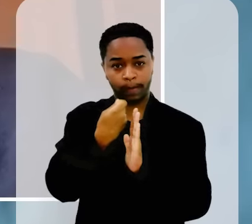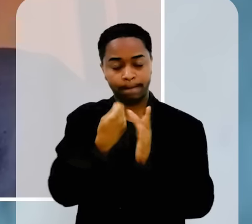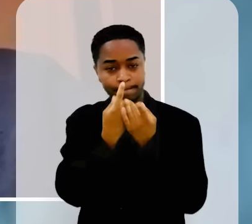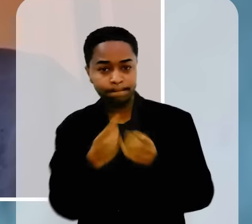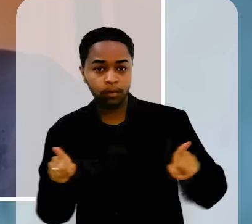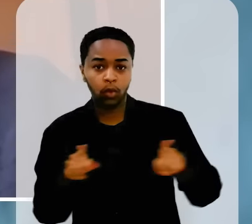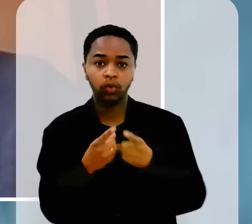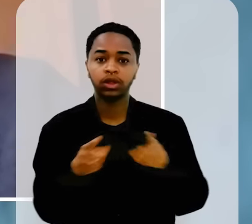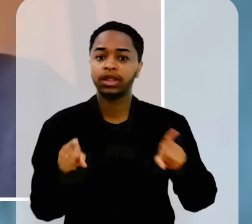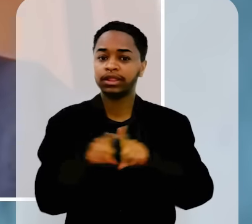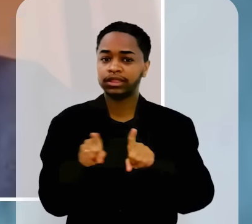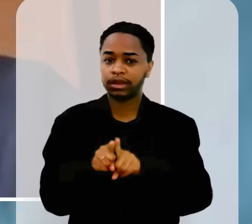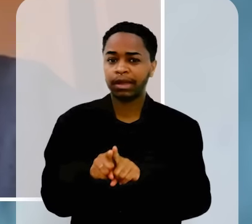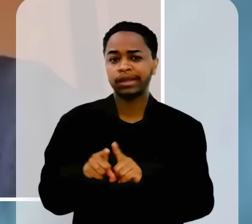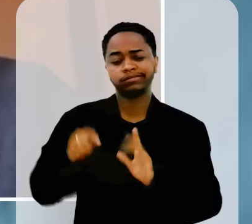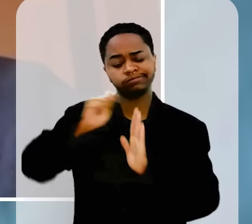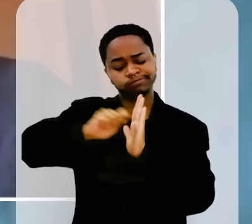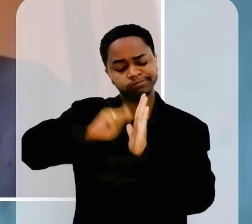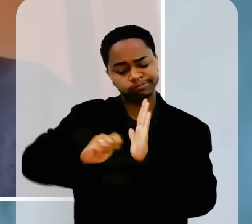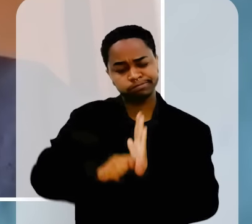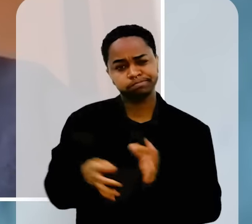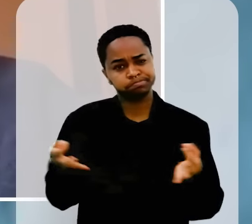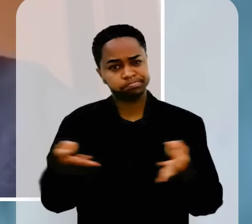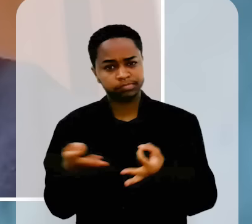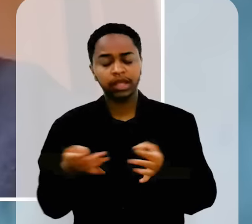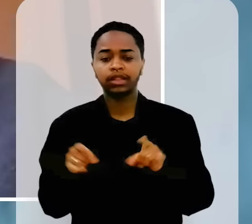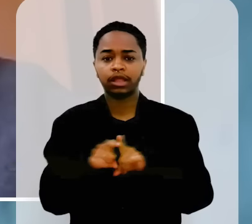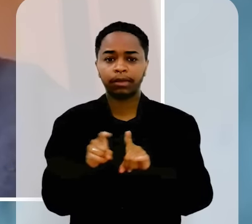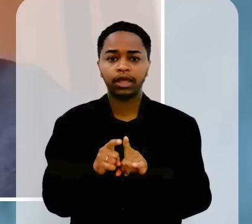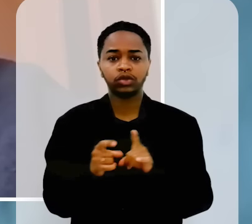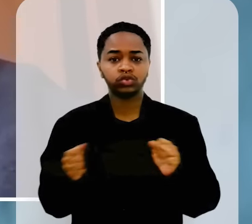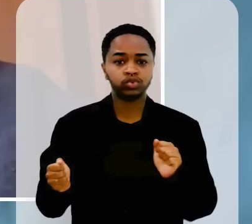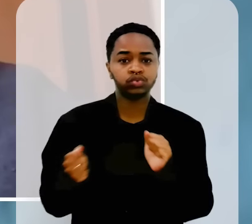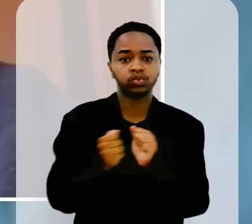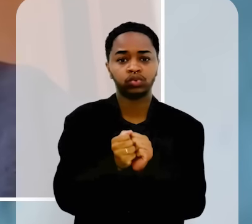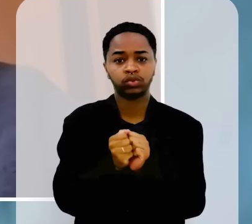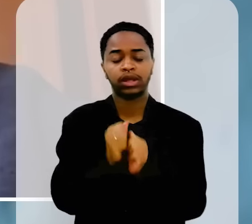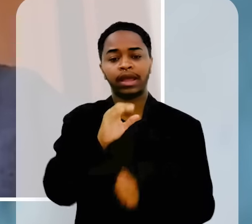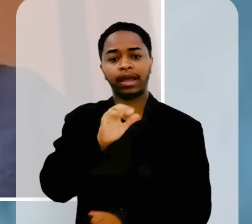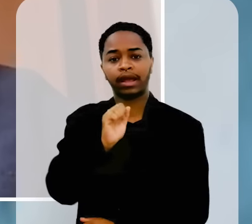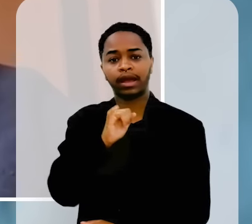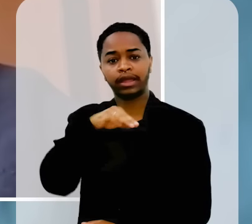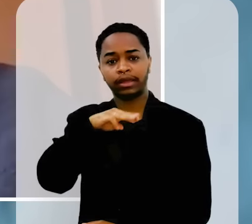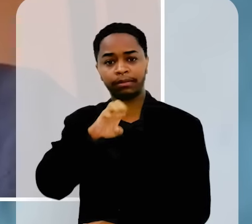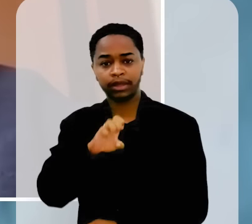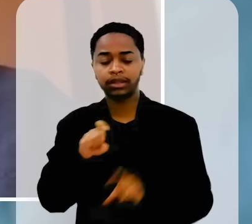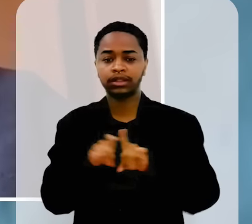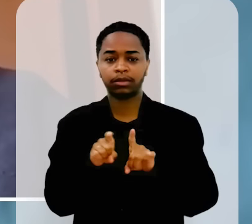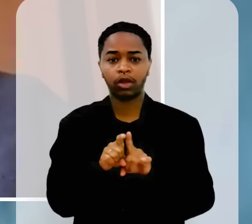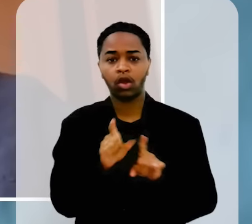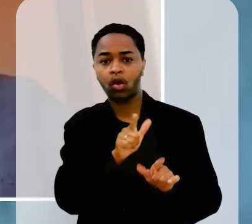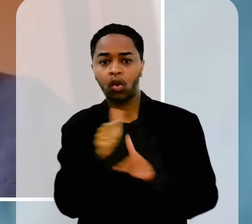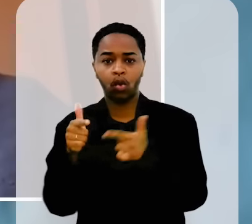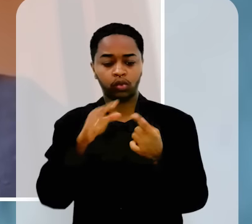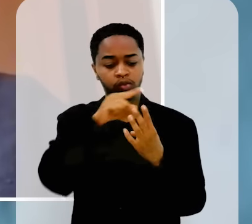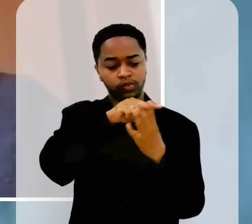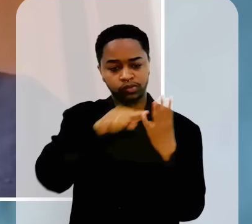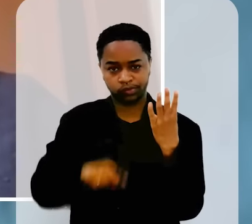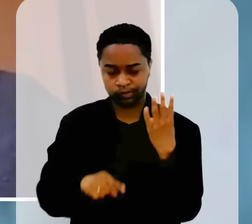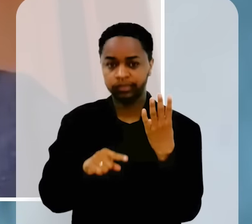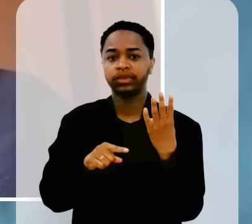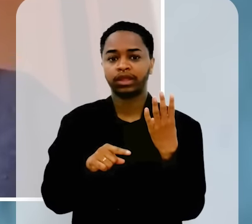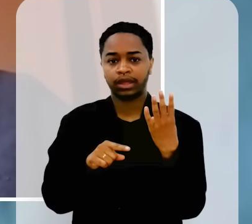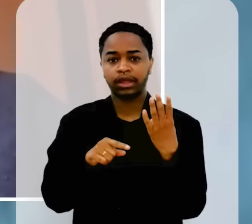Além de grande letrista, ele formou com o Caymmi, Erivelto Martins e Ari Barroso, um quarteto